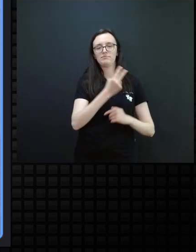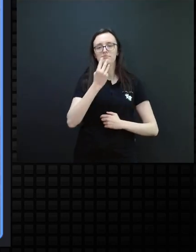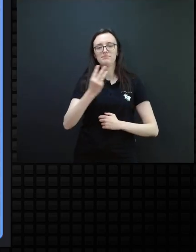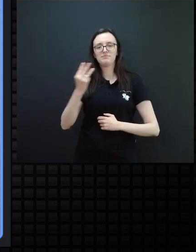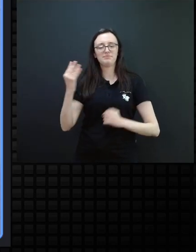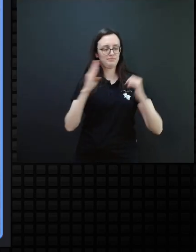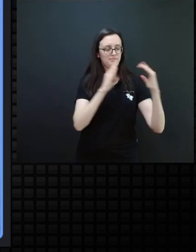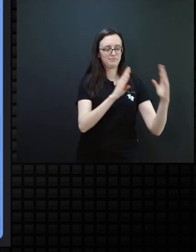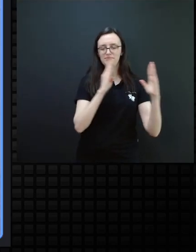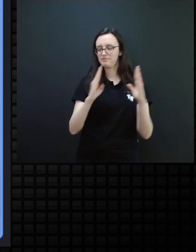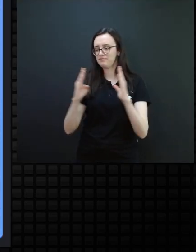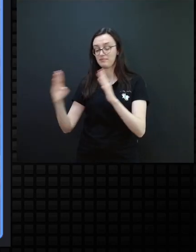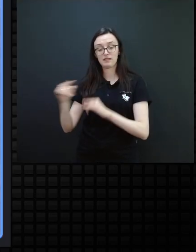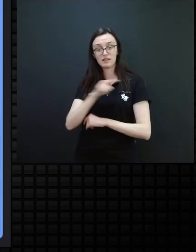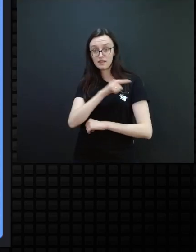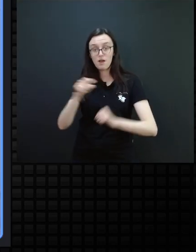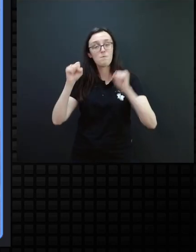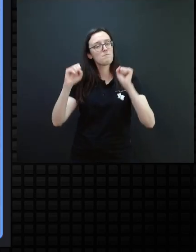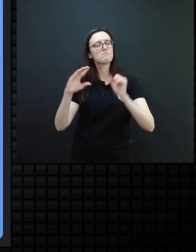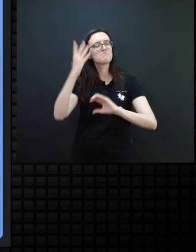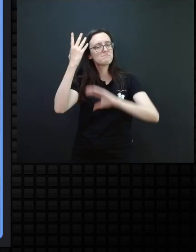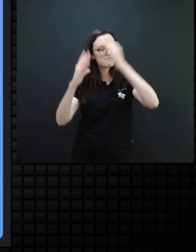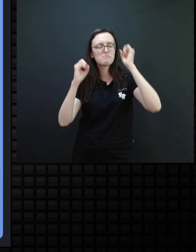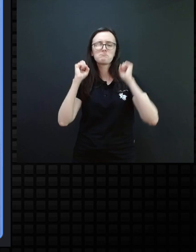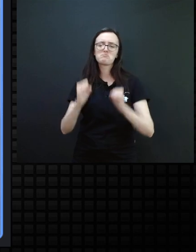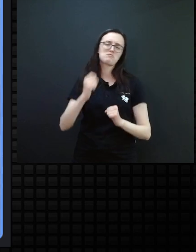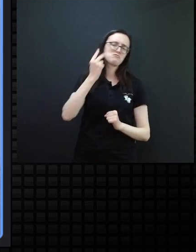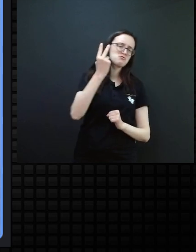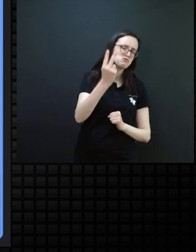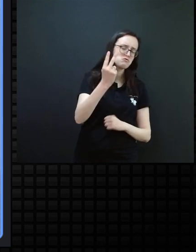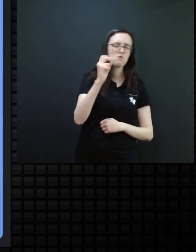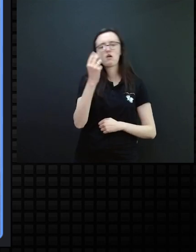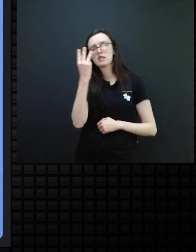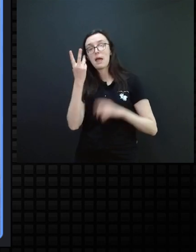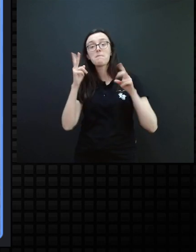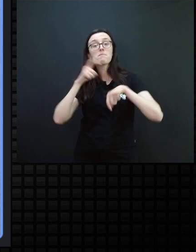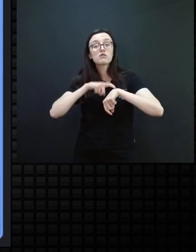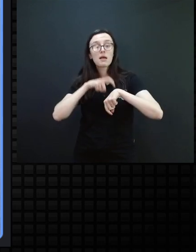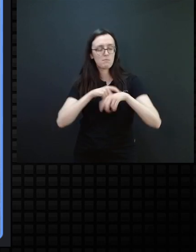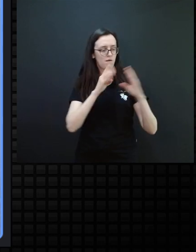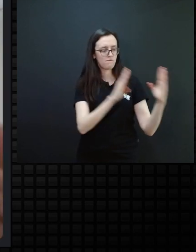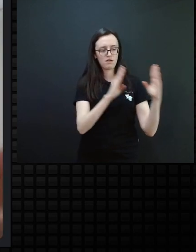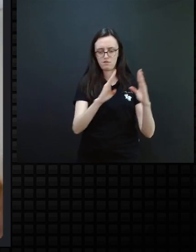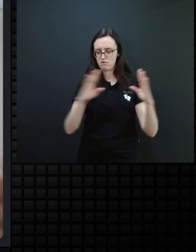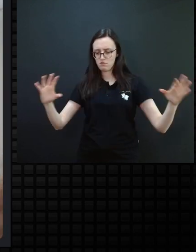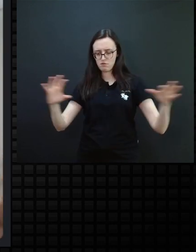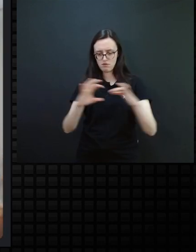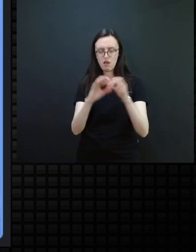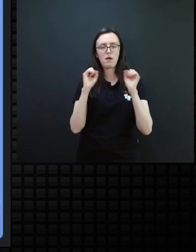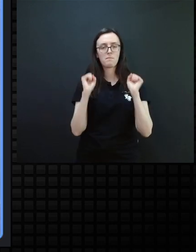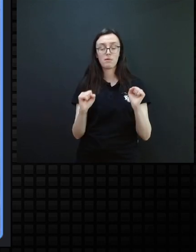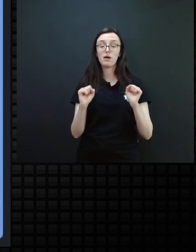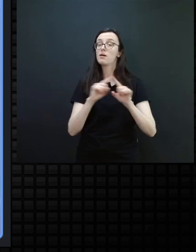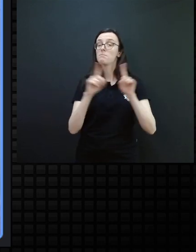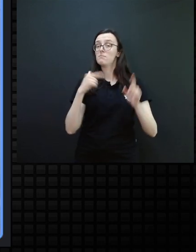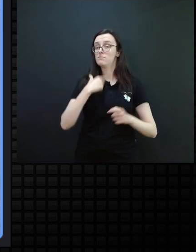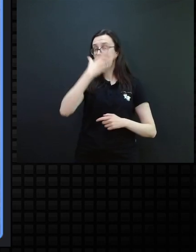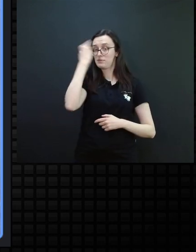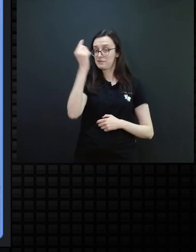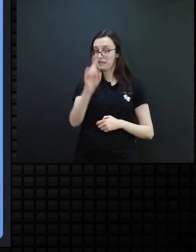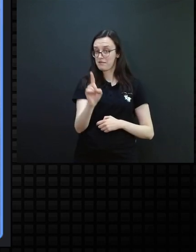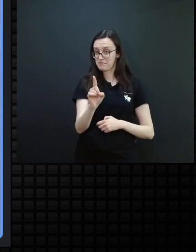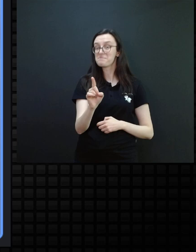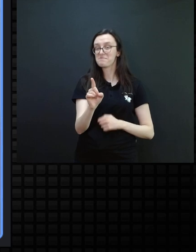que podem também acontecer duas ou três de forma concomitante. Mas eu não esqueço, exatamente,